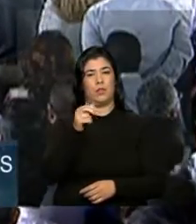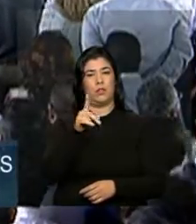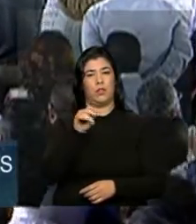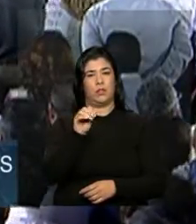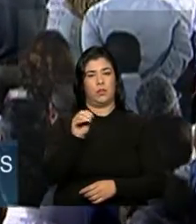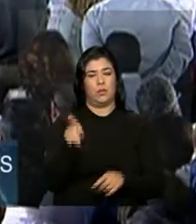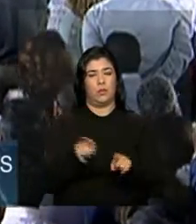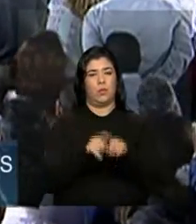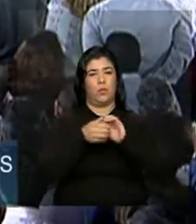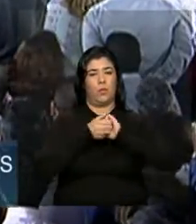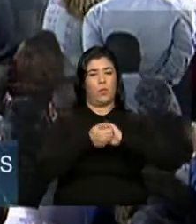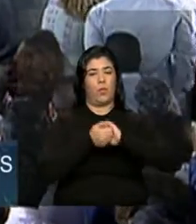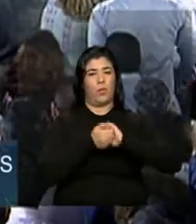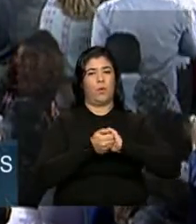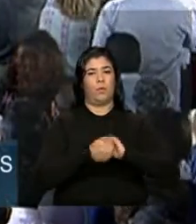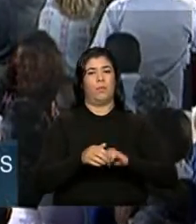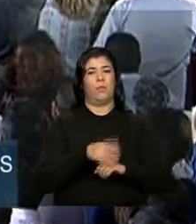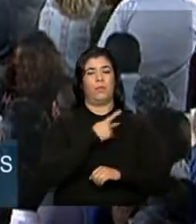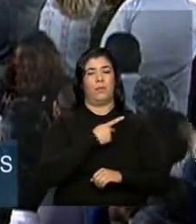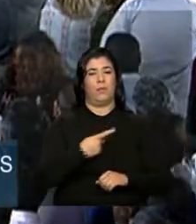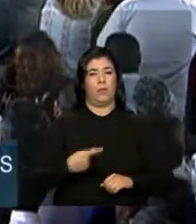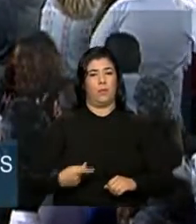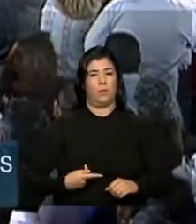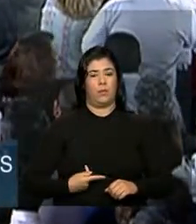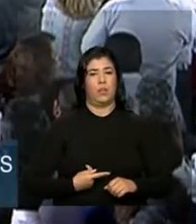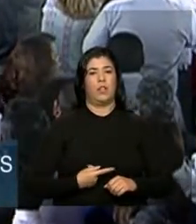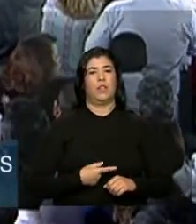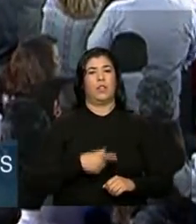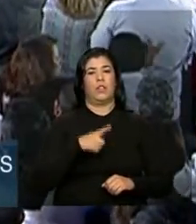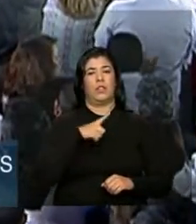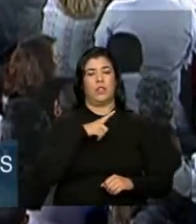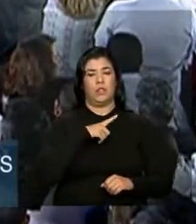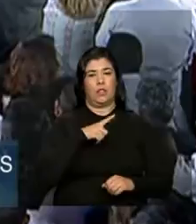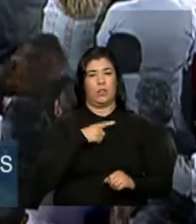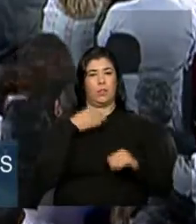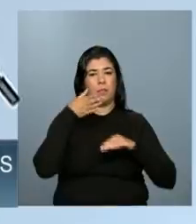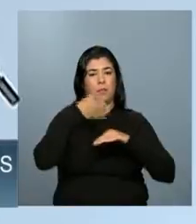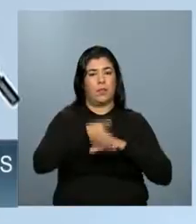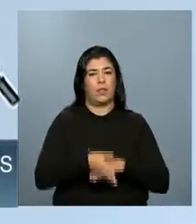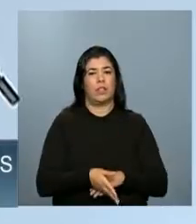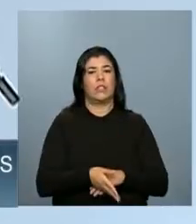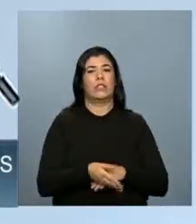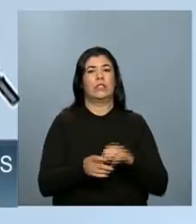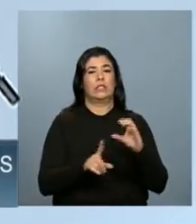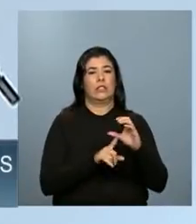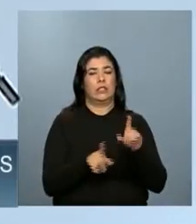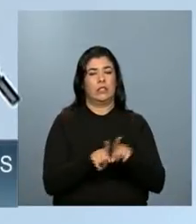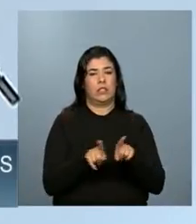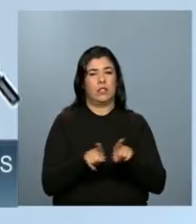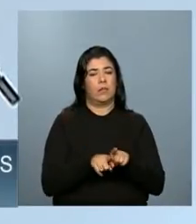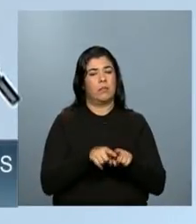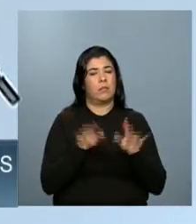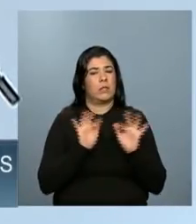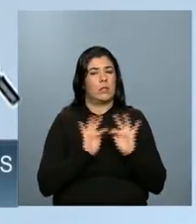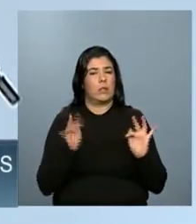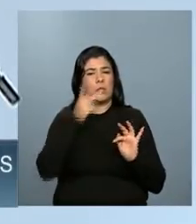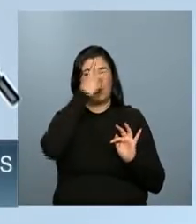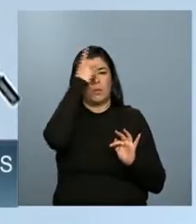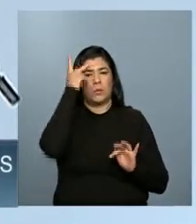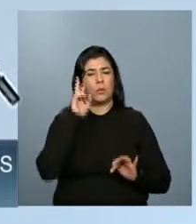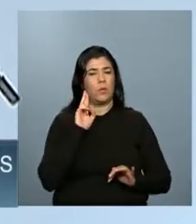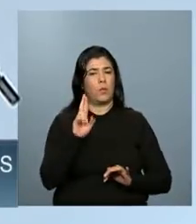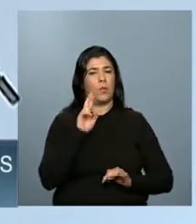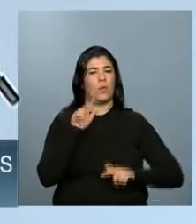o presidente da Câmara de Vereadores de Araguari, esse moço humilde, simples, trabalhador e que vem